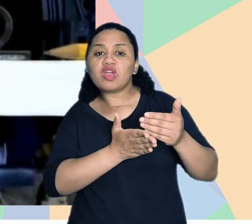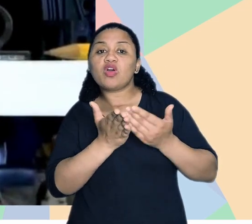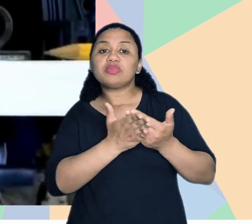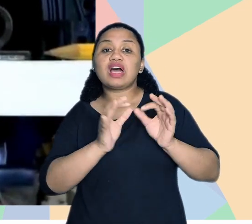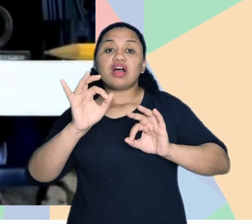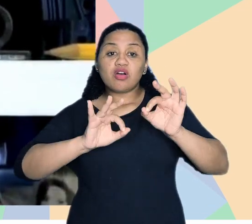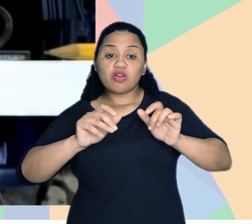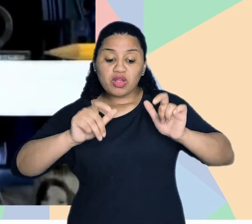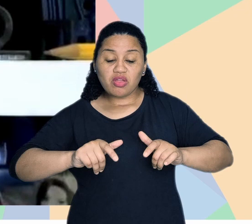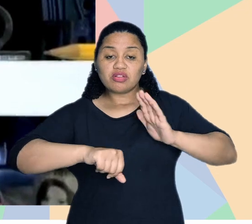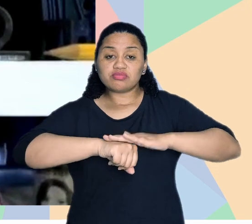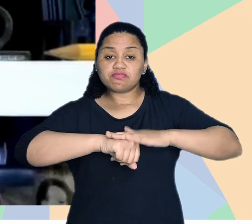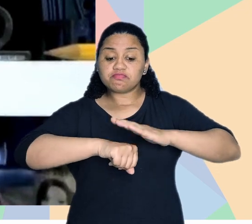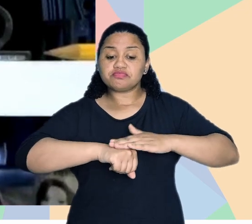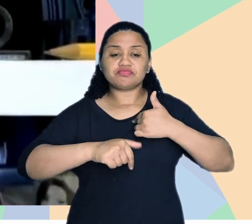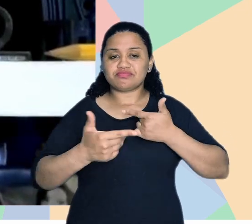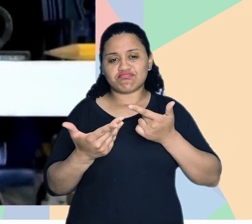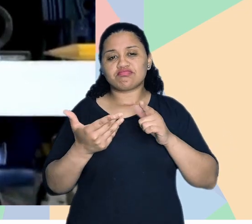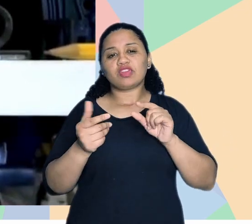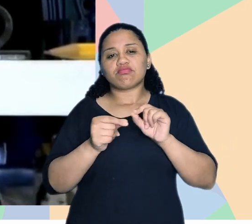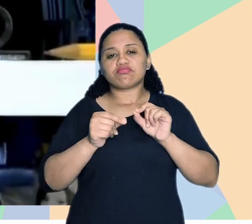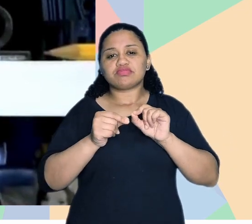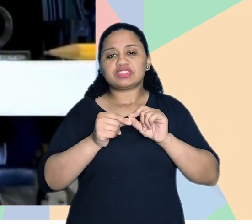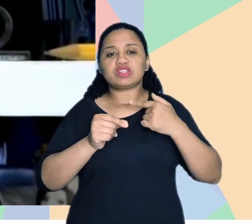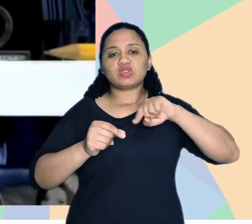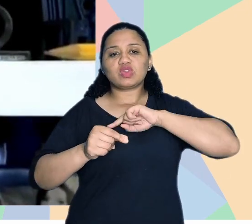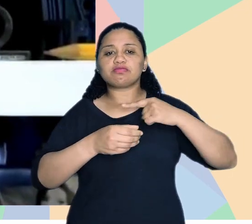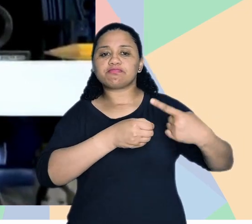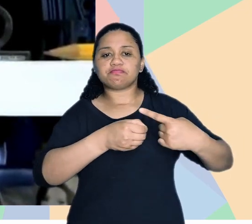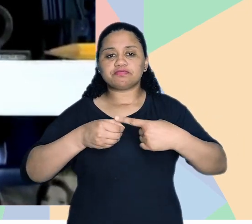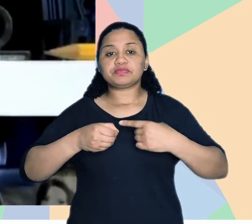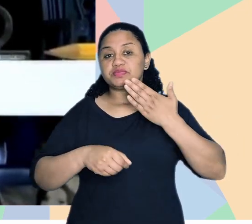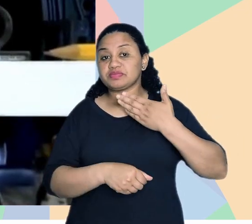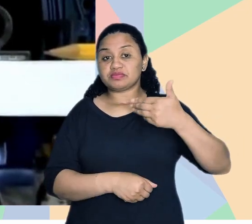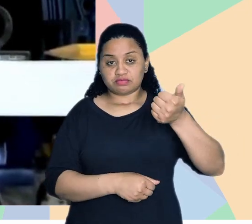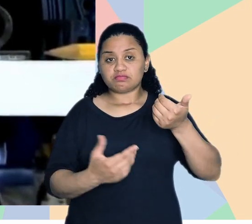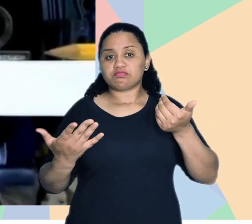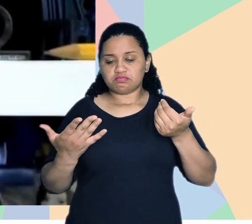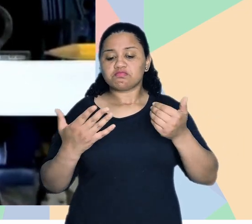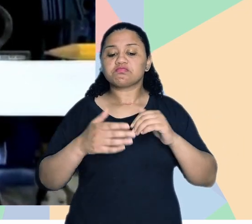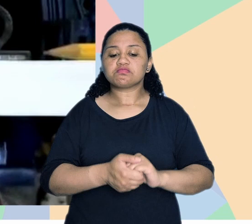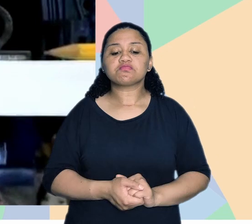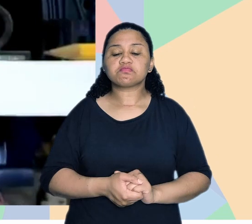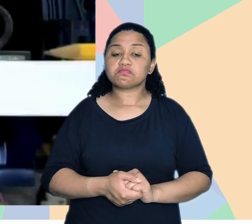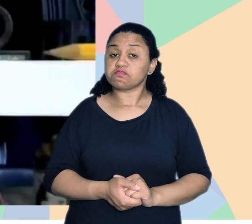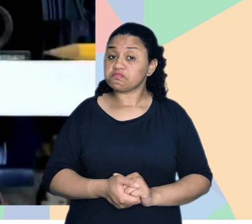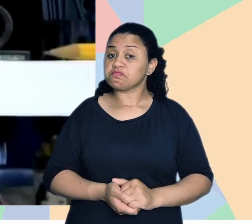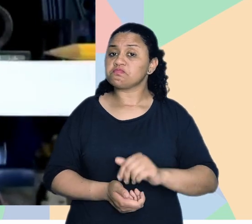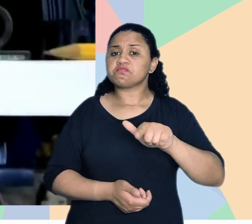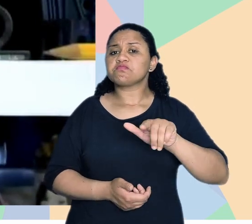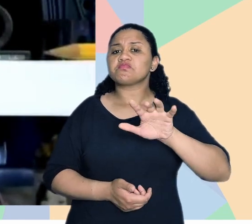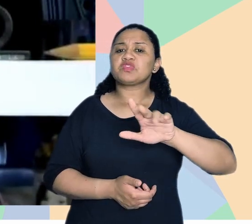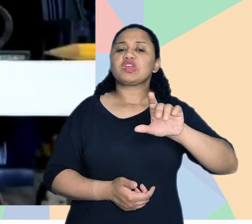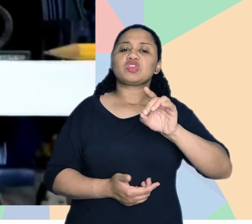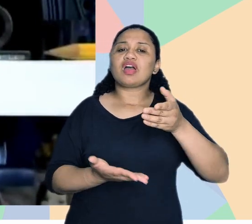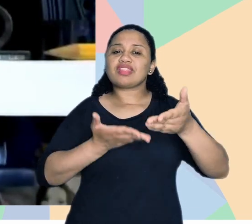Então, eu acho que esse é o primeiro passo, arrumar a casa, sabe, fazer a tarefa de casa, deixar as nossas cidades melhores, sabe,